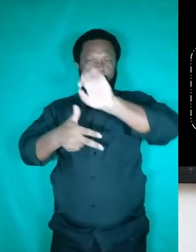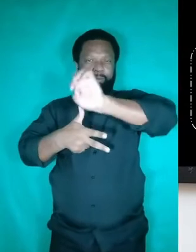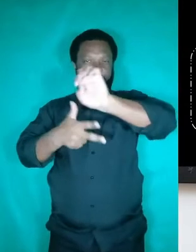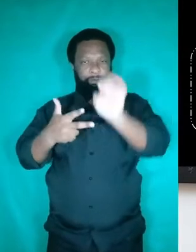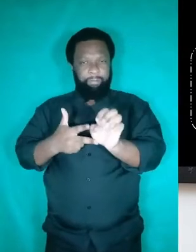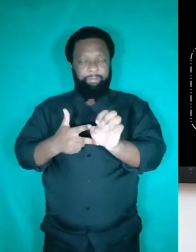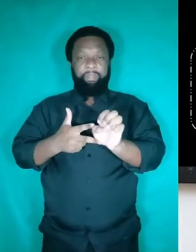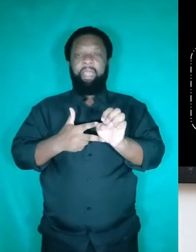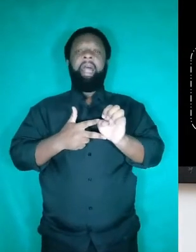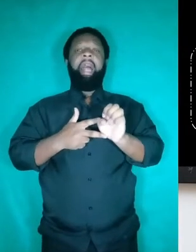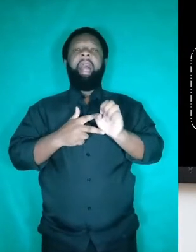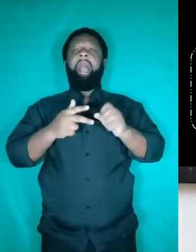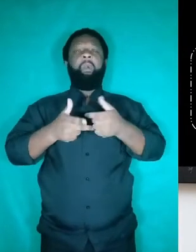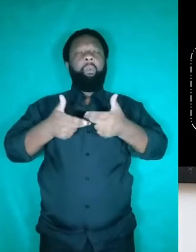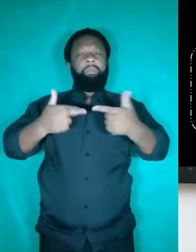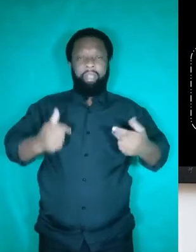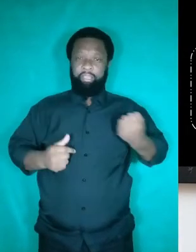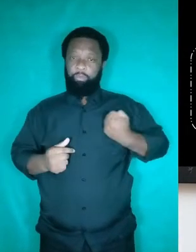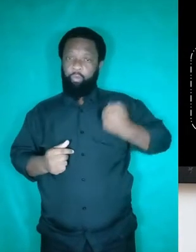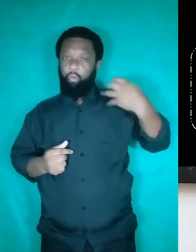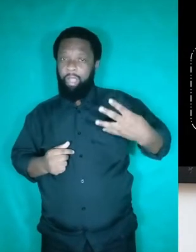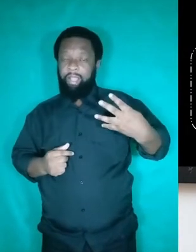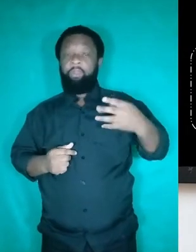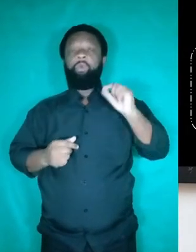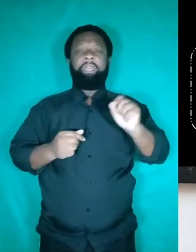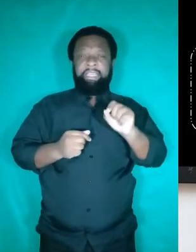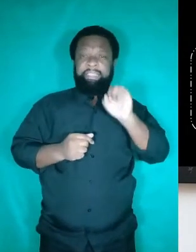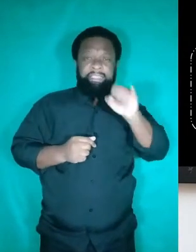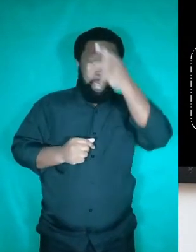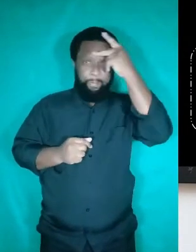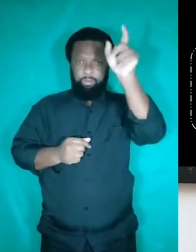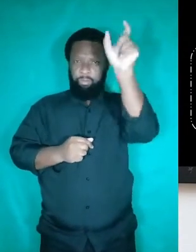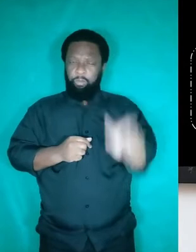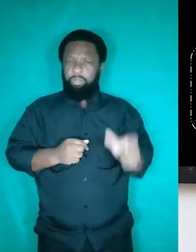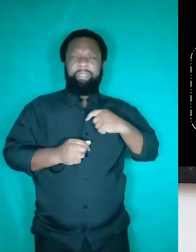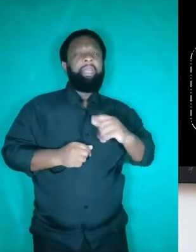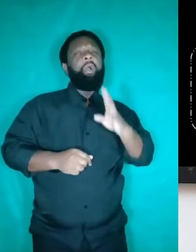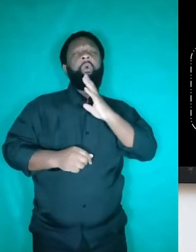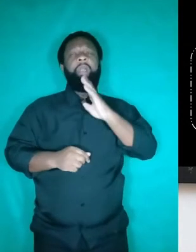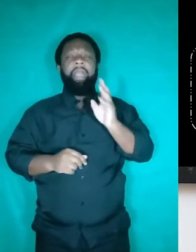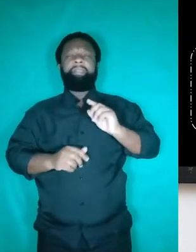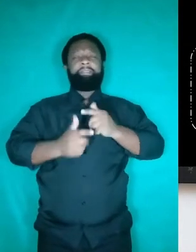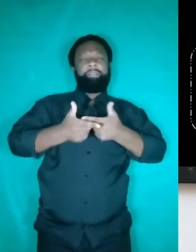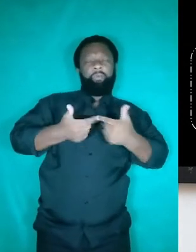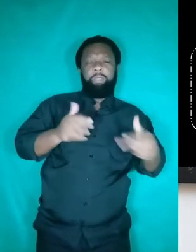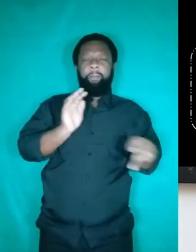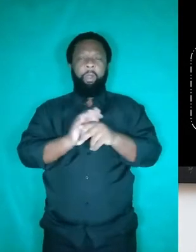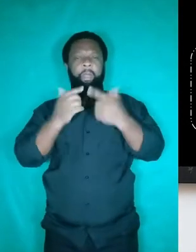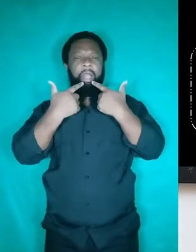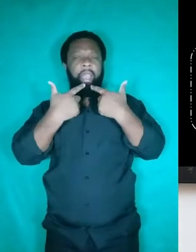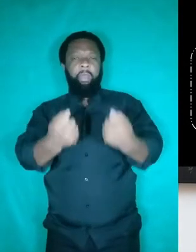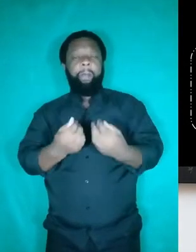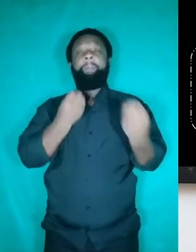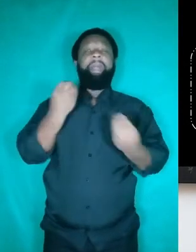avalia se o participante demonstra conhecimento dos mecanismos linguísticos necessários para a